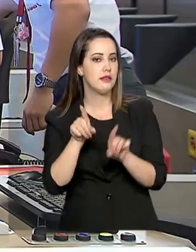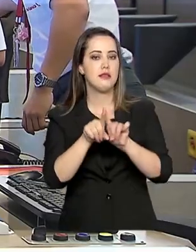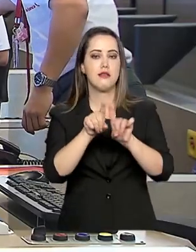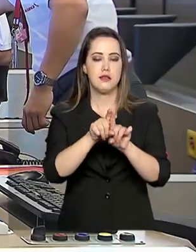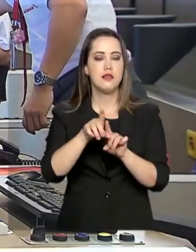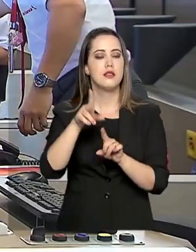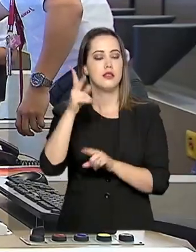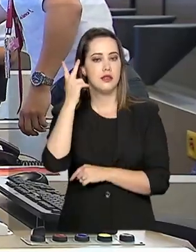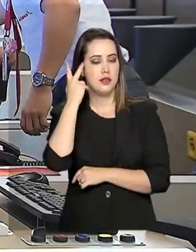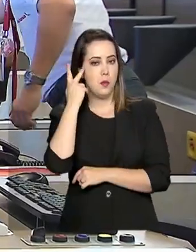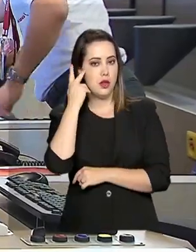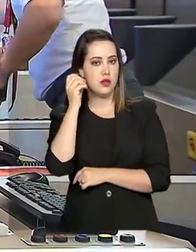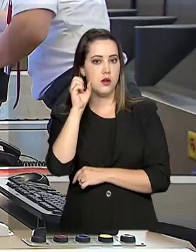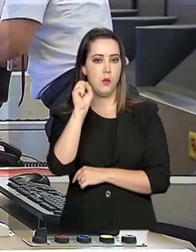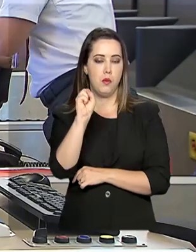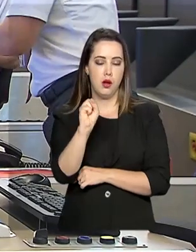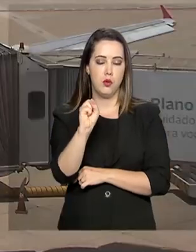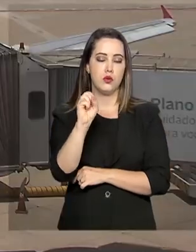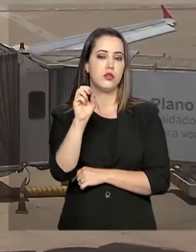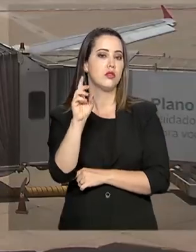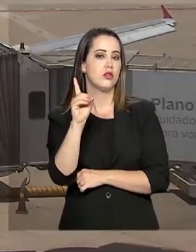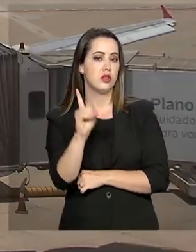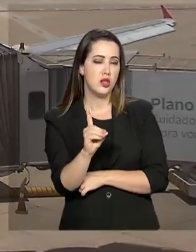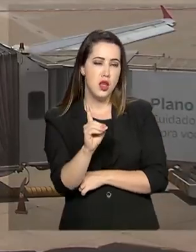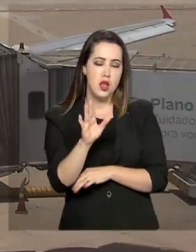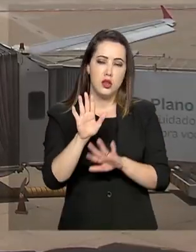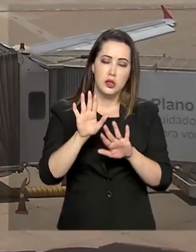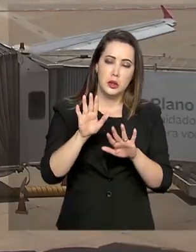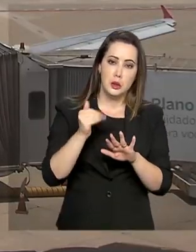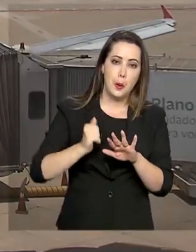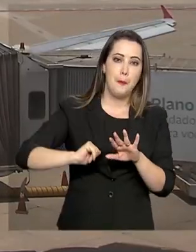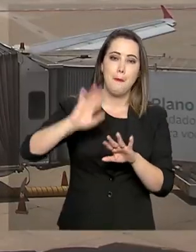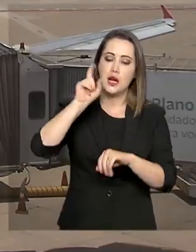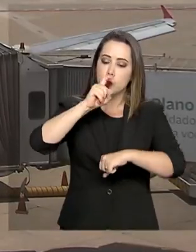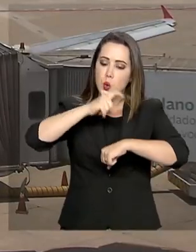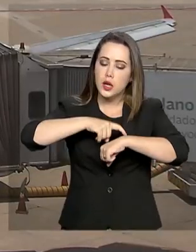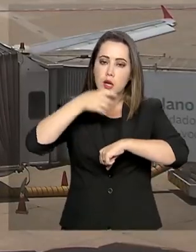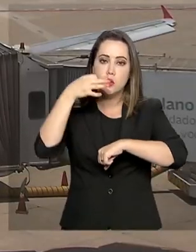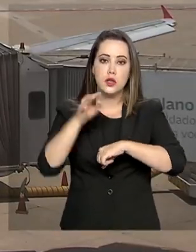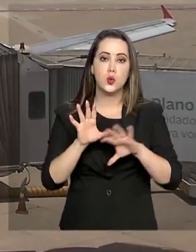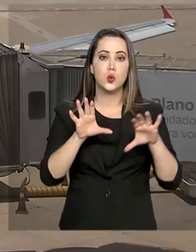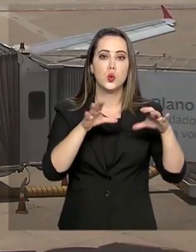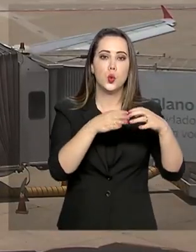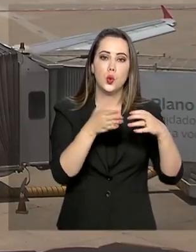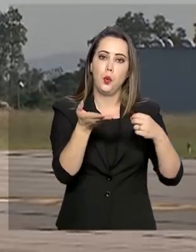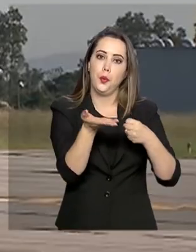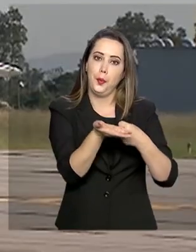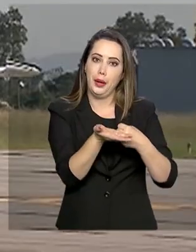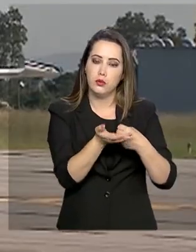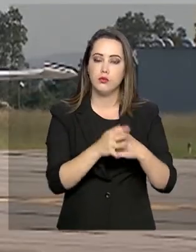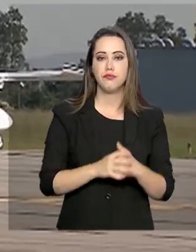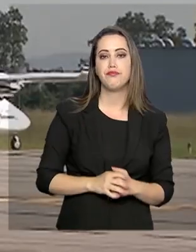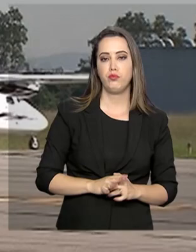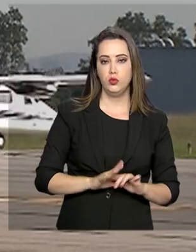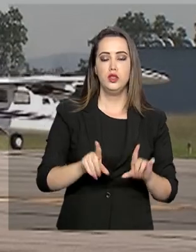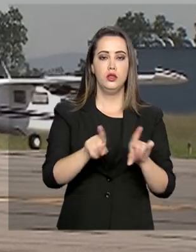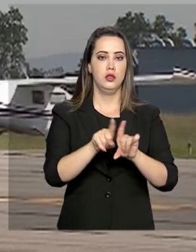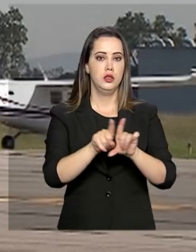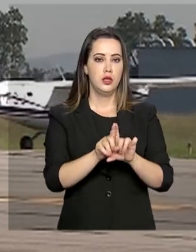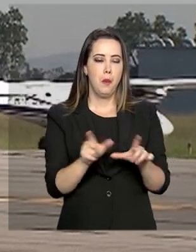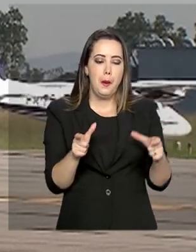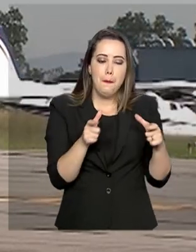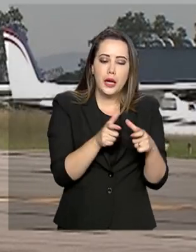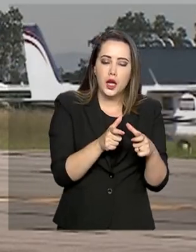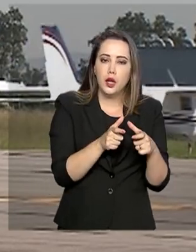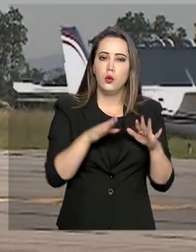Santos Dumont, também na capital fluminense, aparecem entre os mais pontuais no grupo de aeroportos médios. E na categoria de